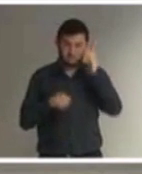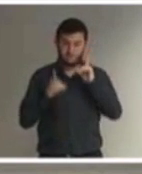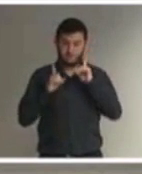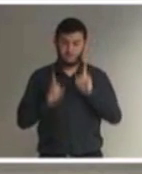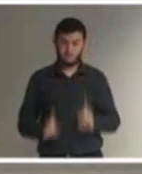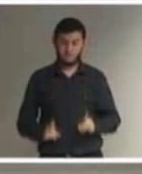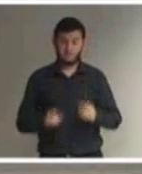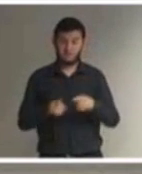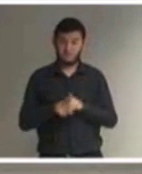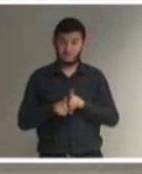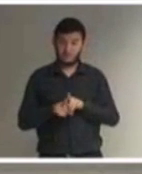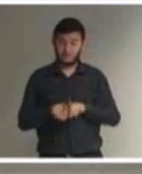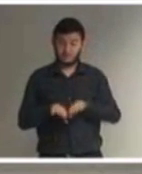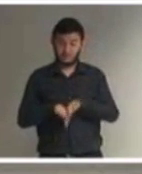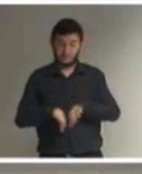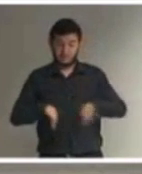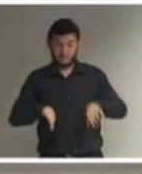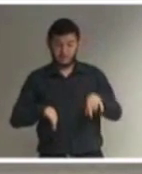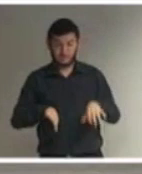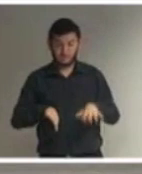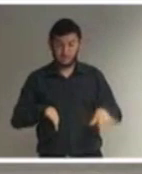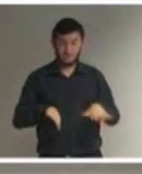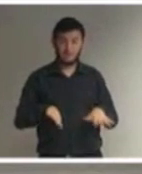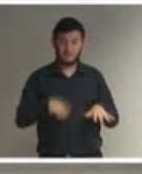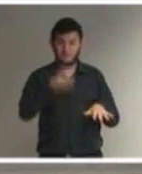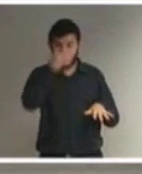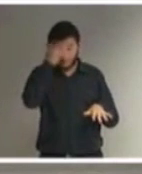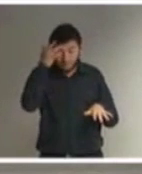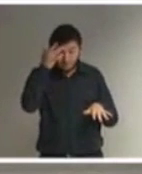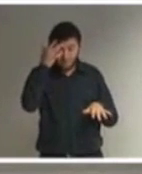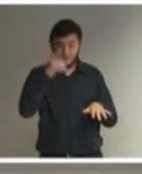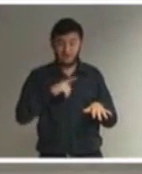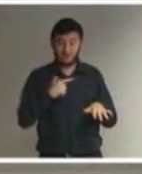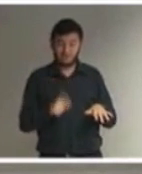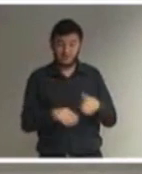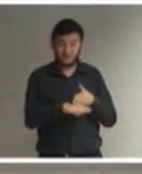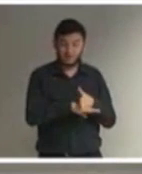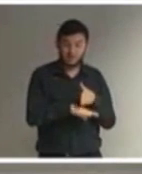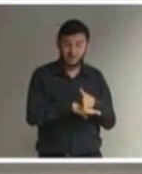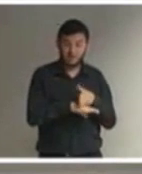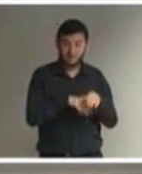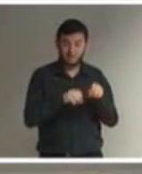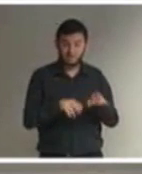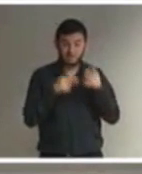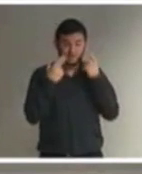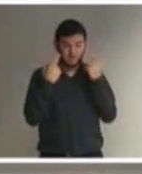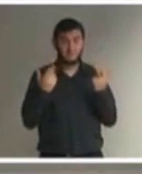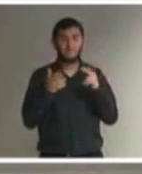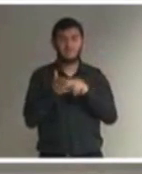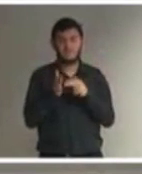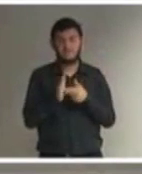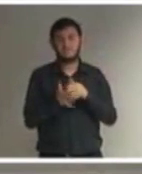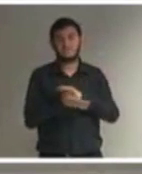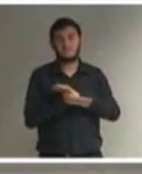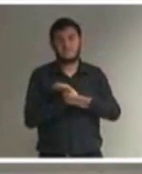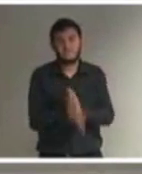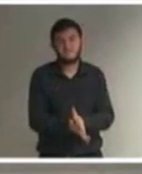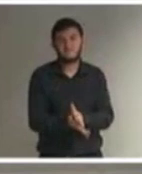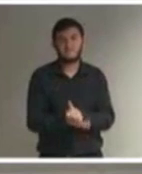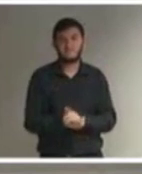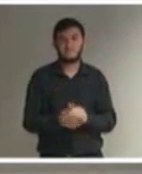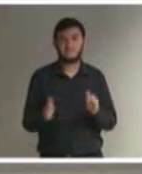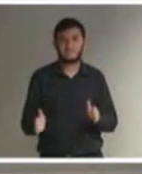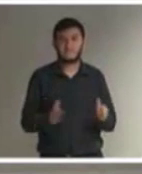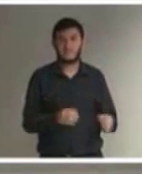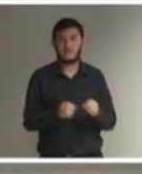separação sem acesso ao ensino comum, estaria discriminando. Bem, mas em 2007, a